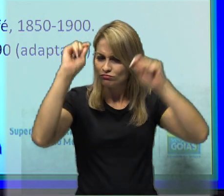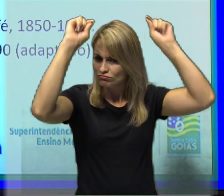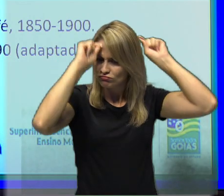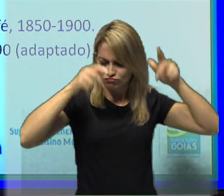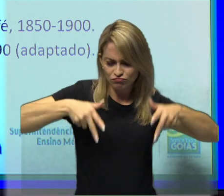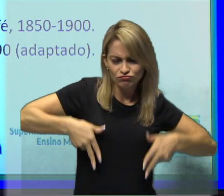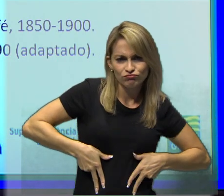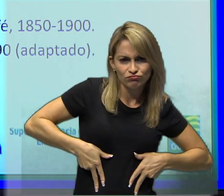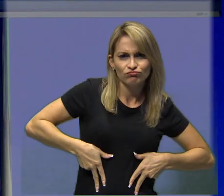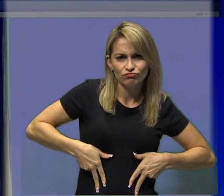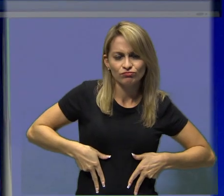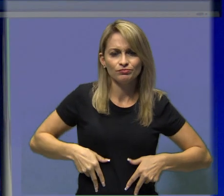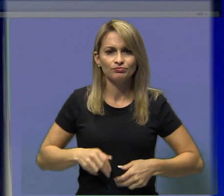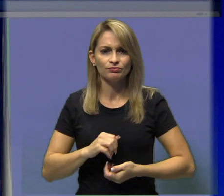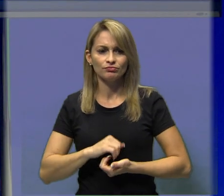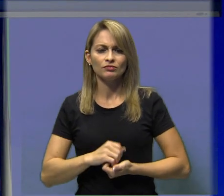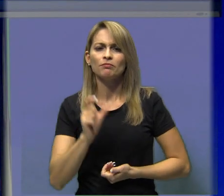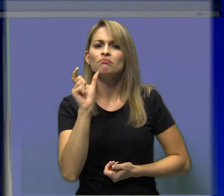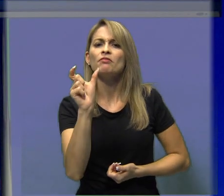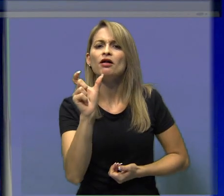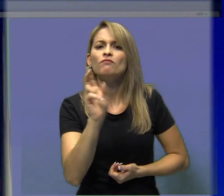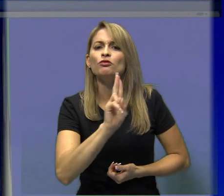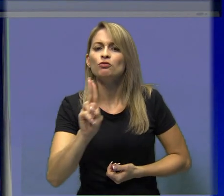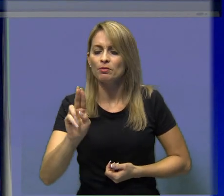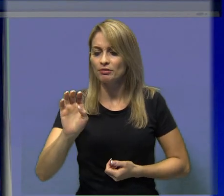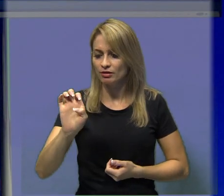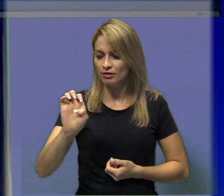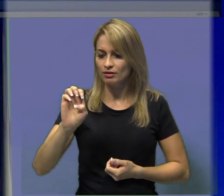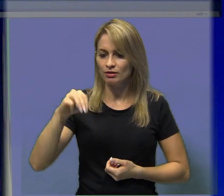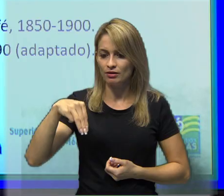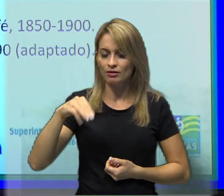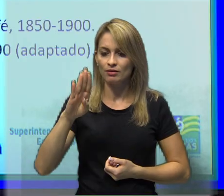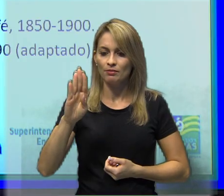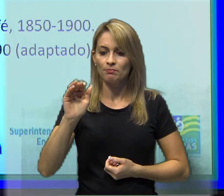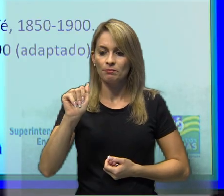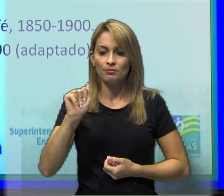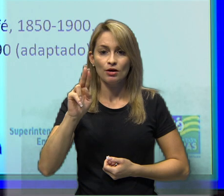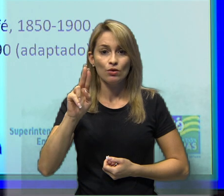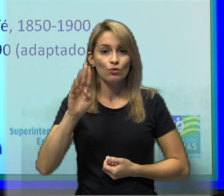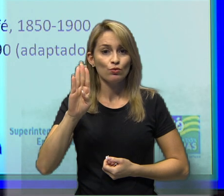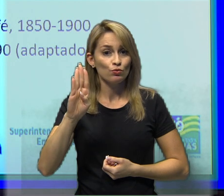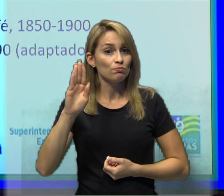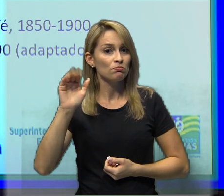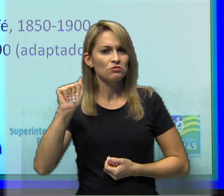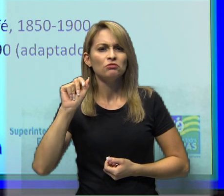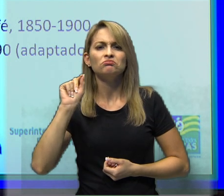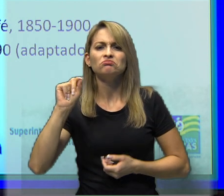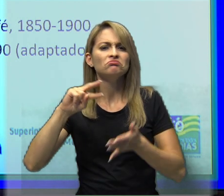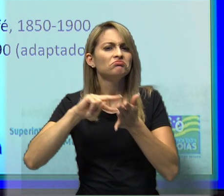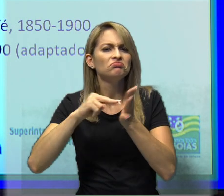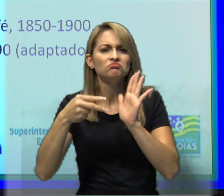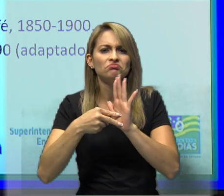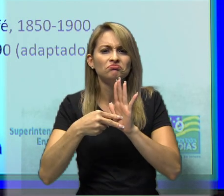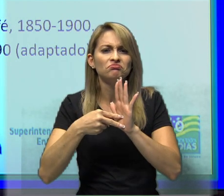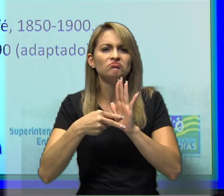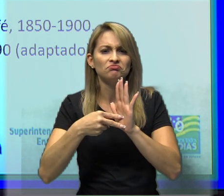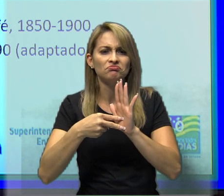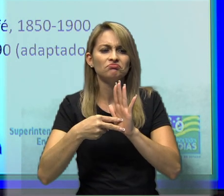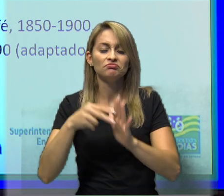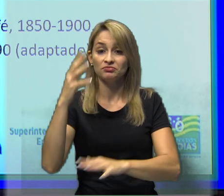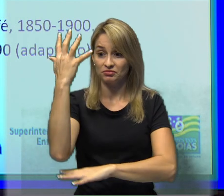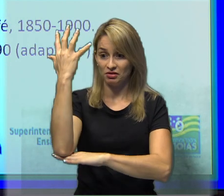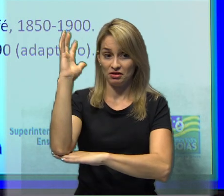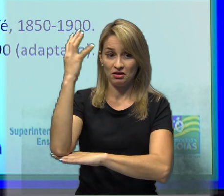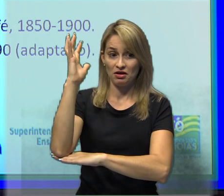O significado de em baúba é uma árvore comum e útil para os pobres,